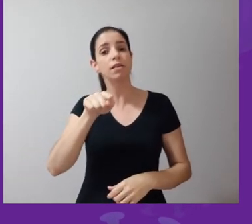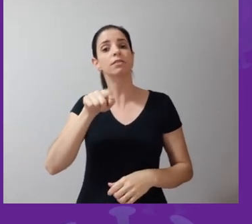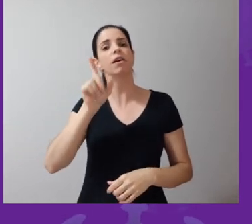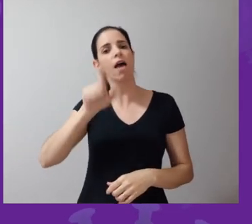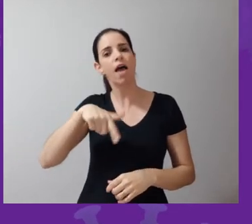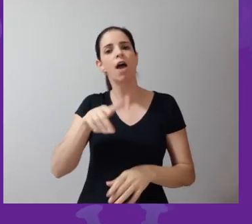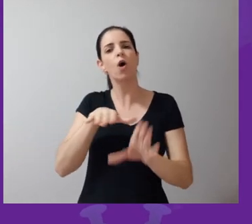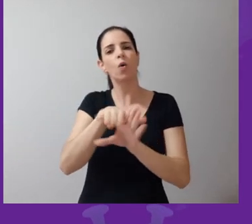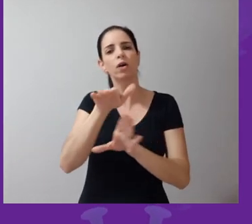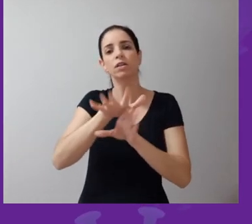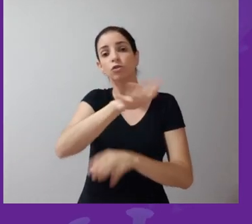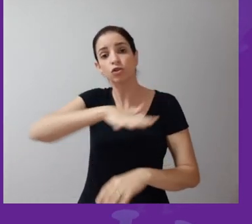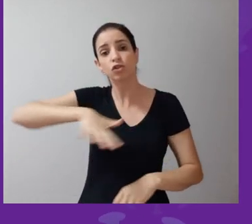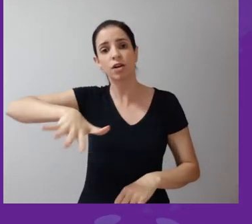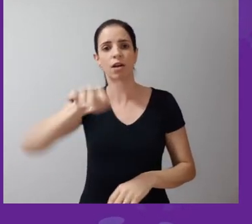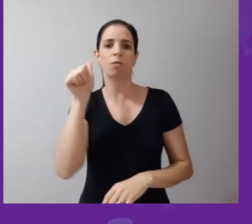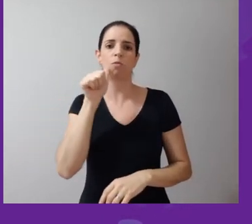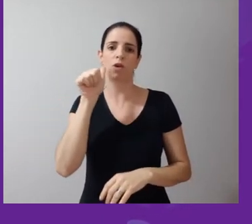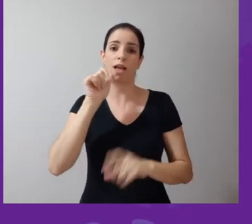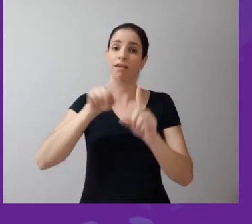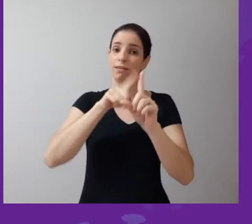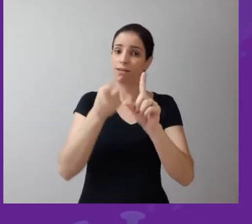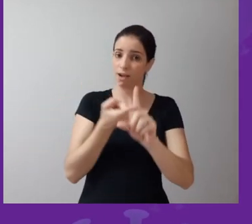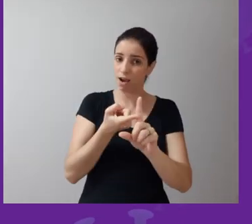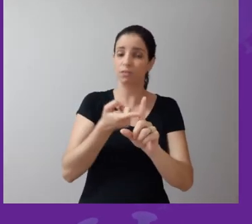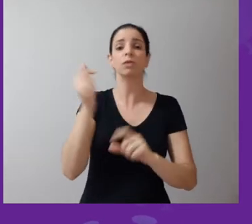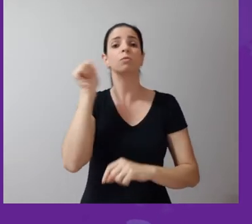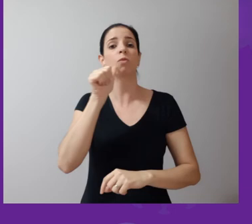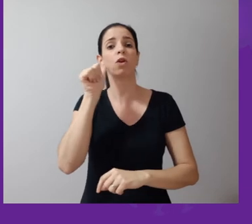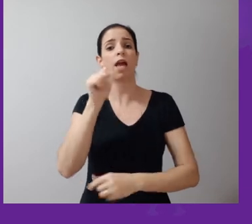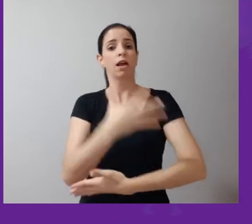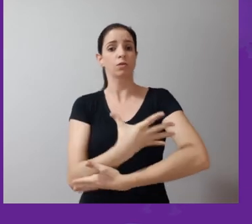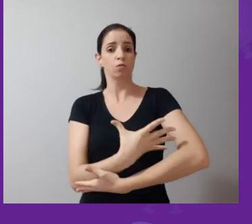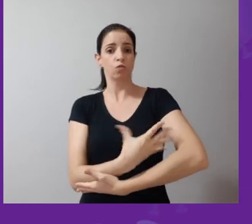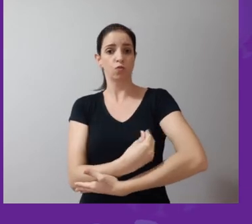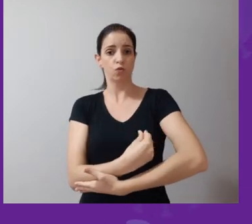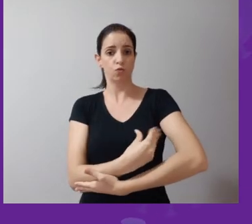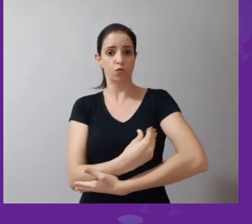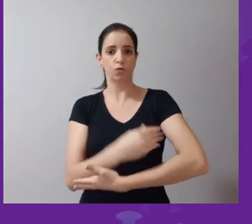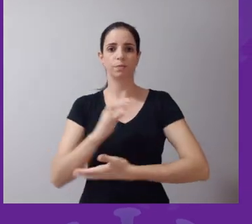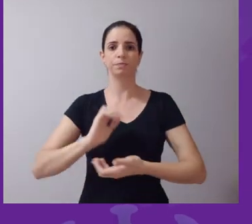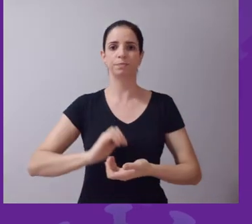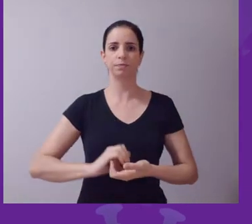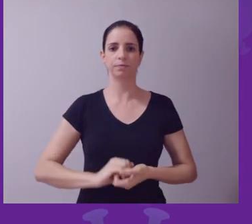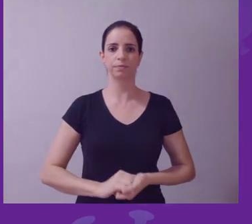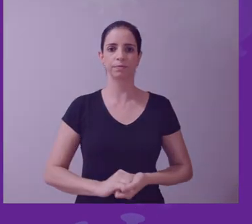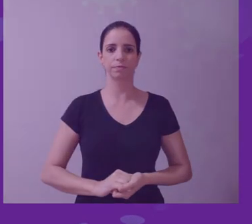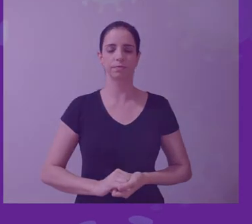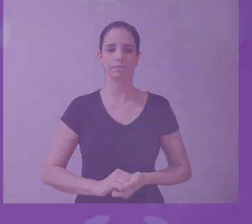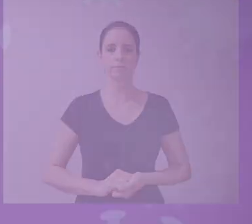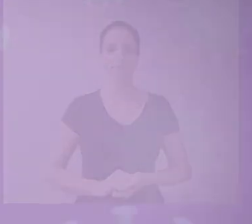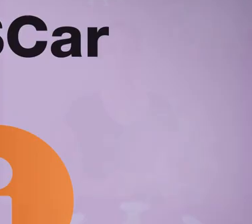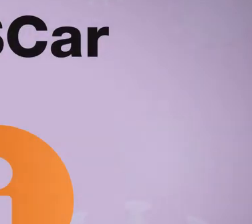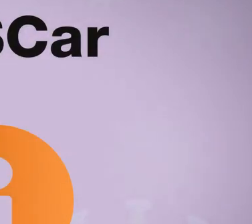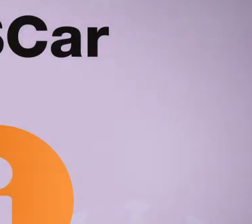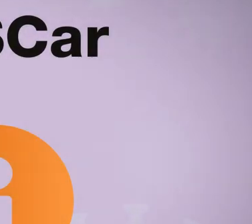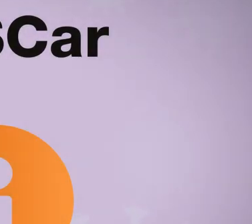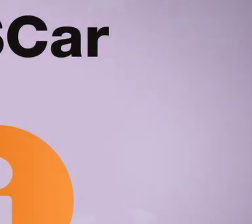são esses os cuidados que a gente tem que ter com a mulher grávida e com a mulher que está dando uma mão no peito para a criança. Música